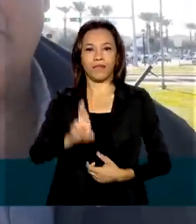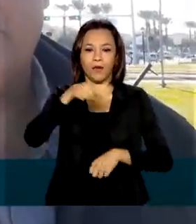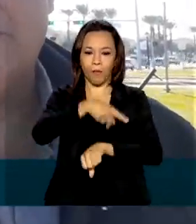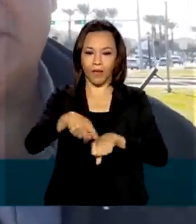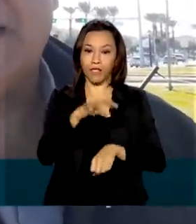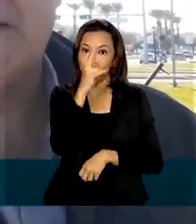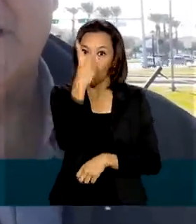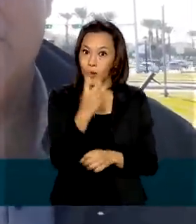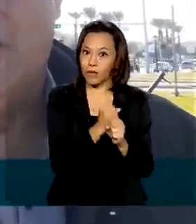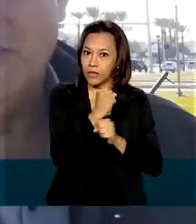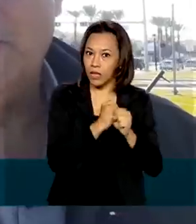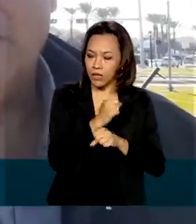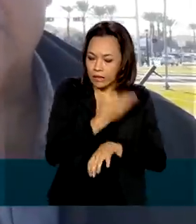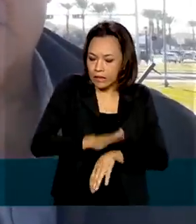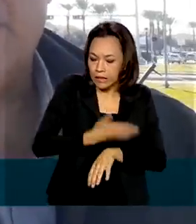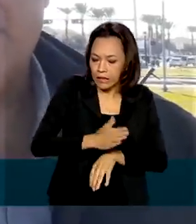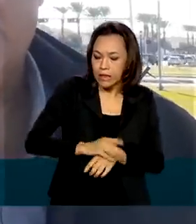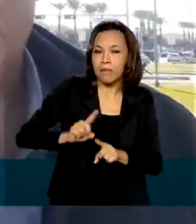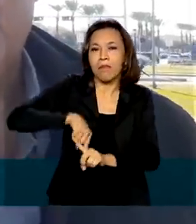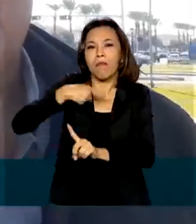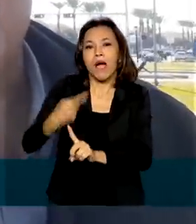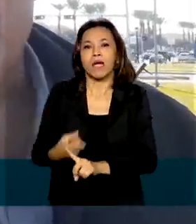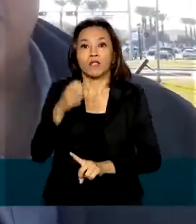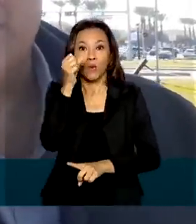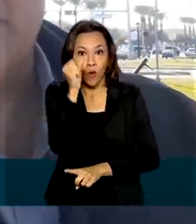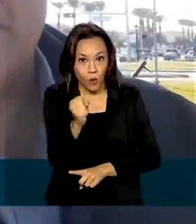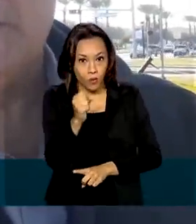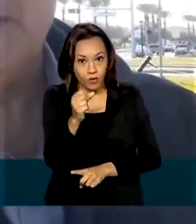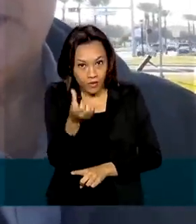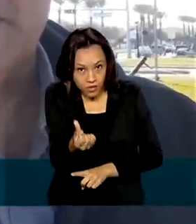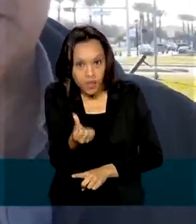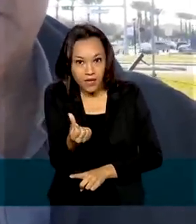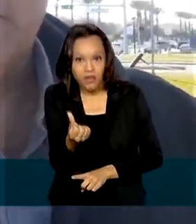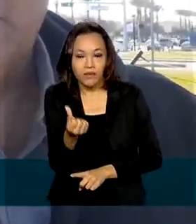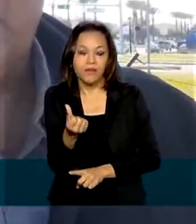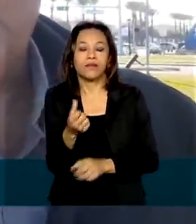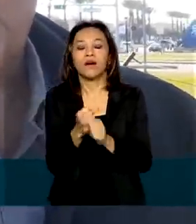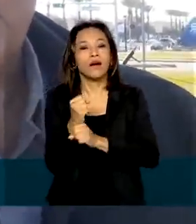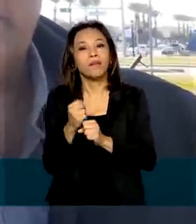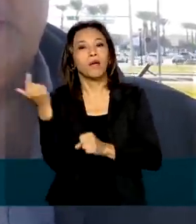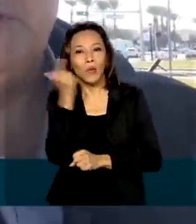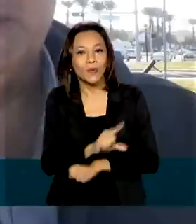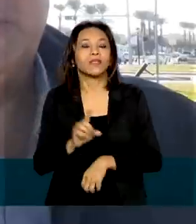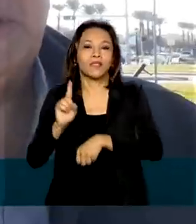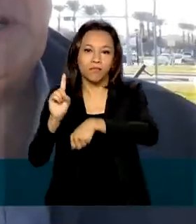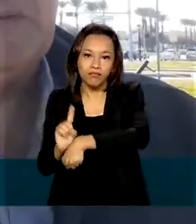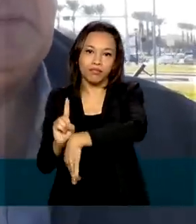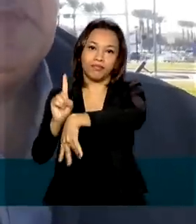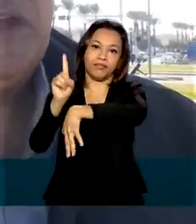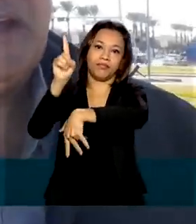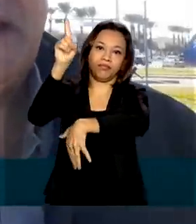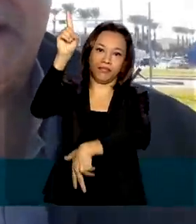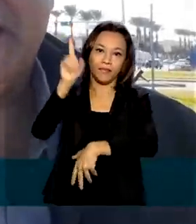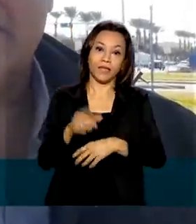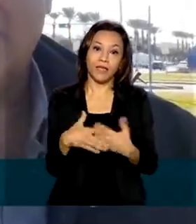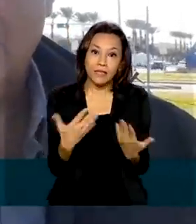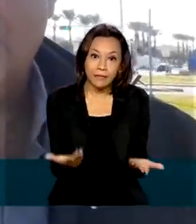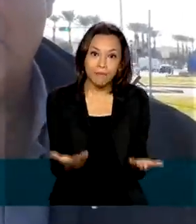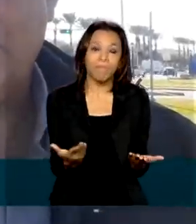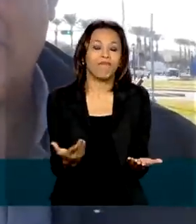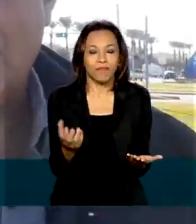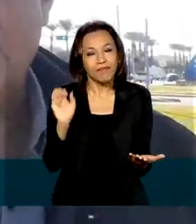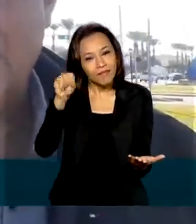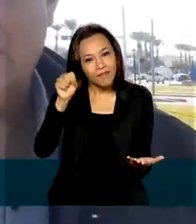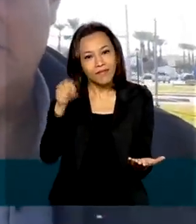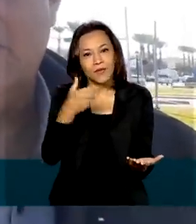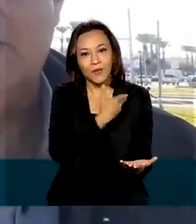treinamento, depois mais seis anos até que acontecesse o voo propriamente dito. Então, sim,